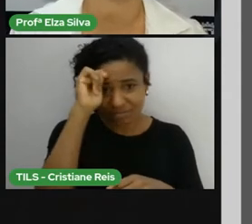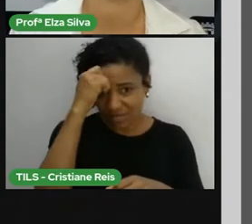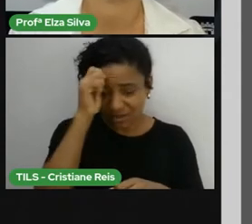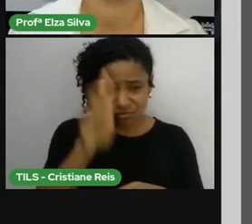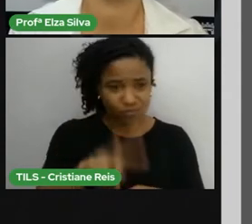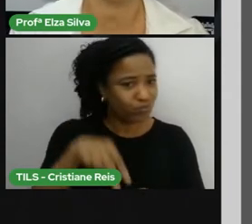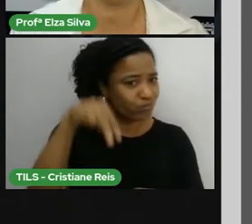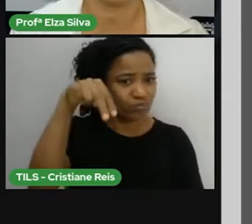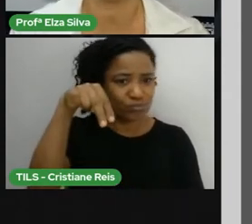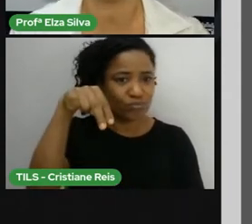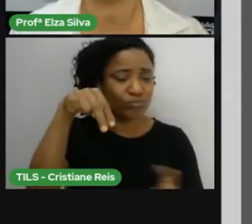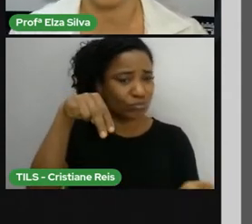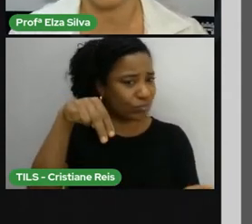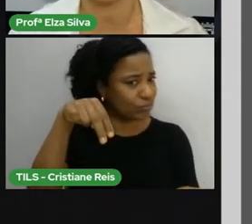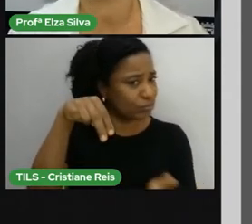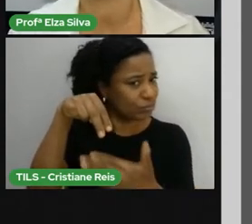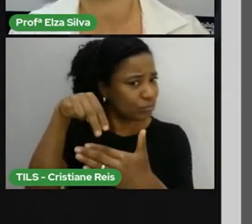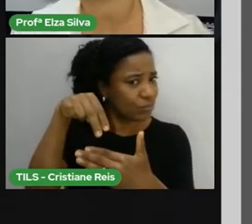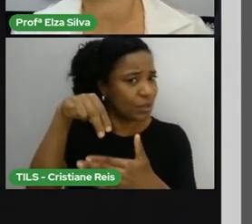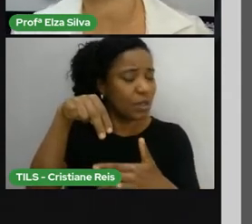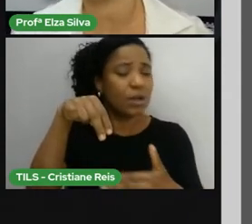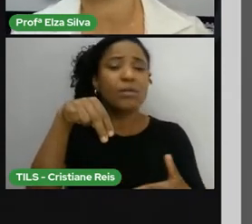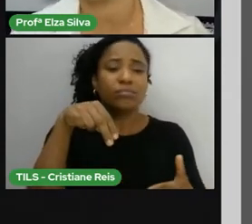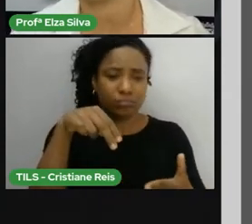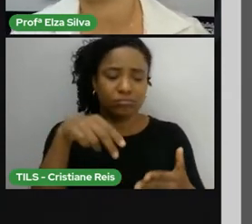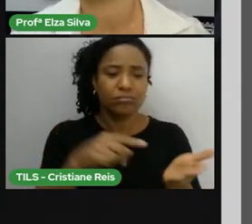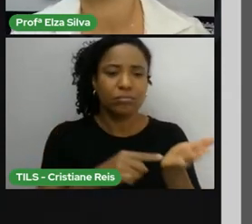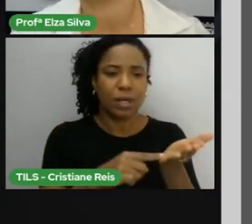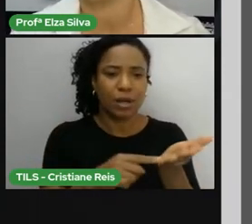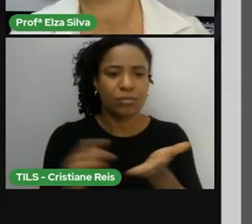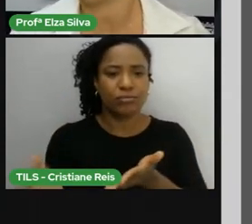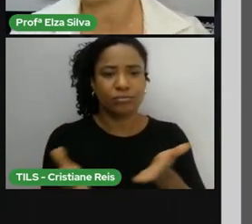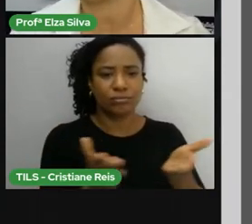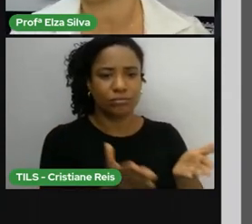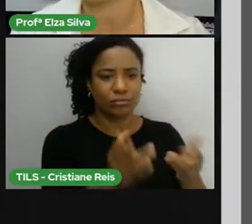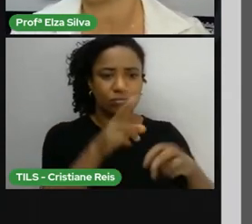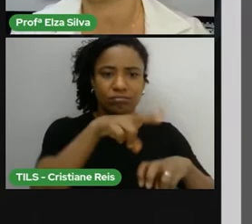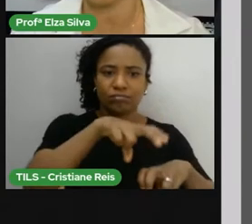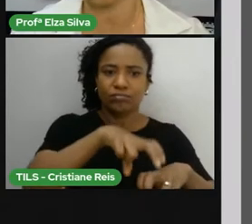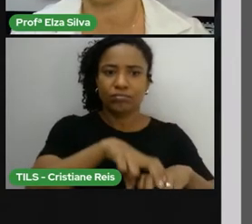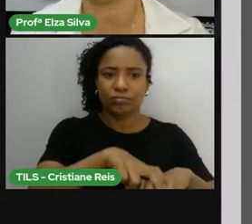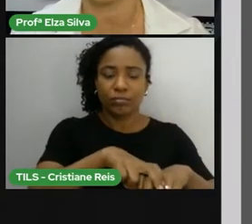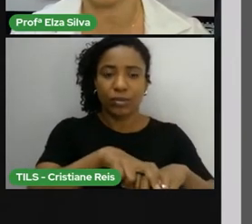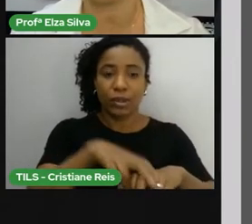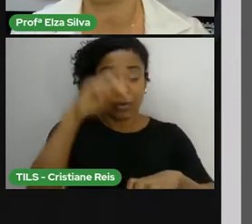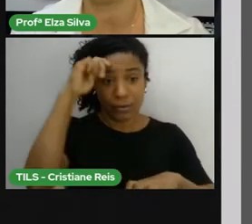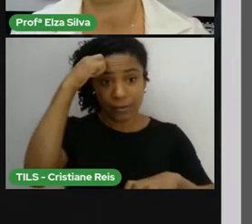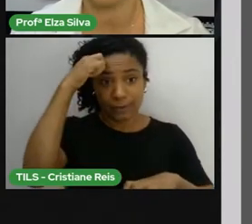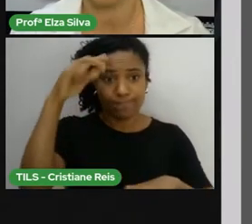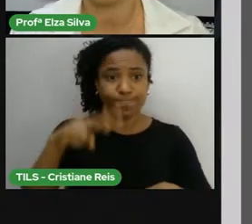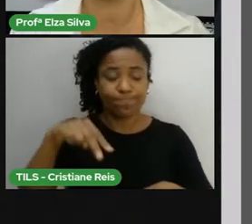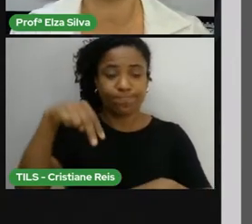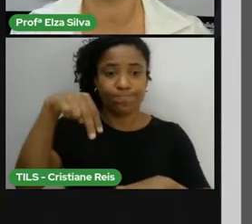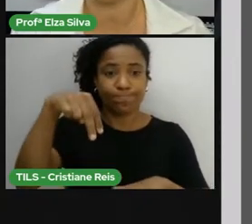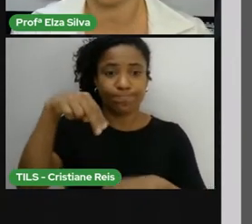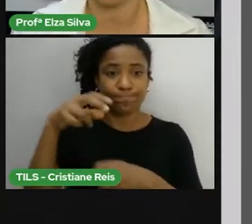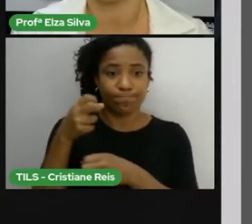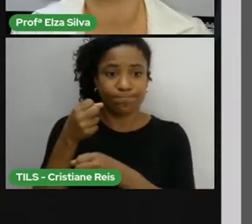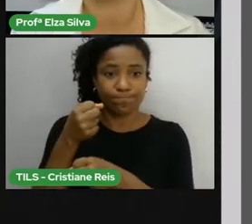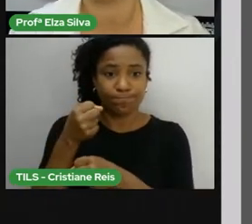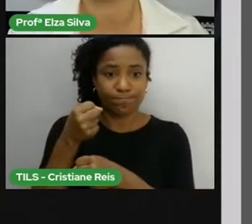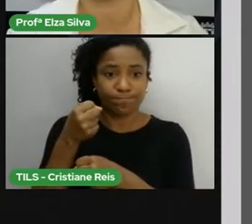levantasse e desse o lugar para um passageiro branco. Imagine que situação, não é? Então,